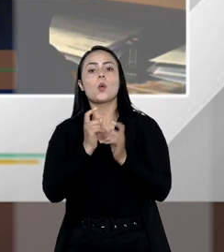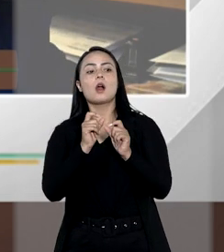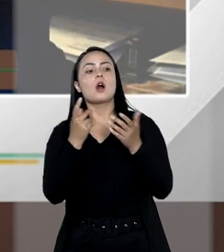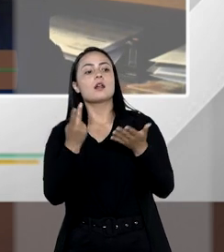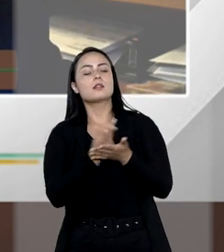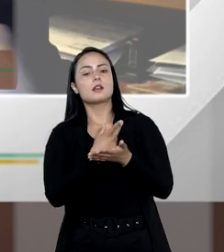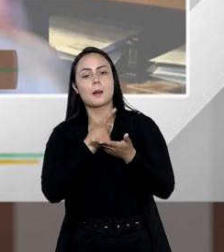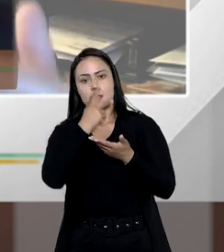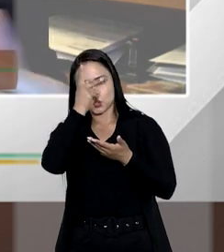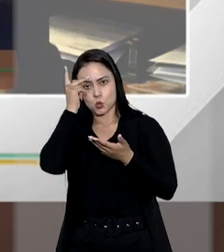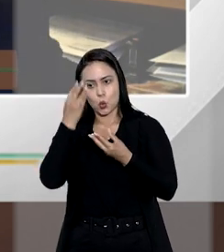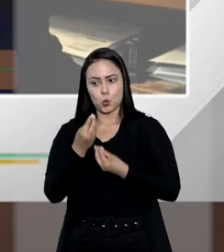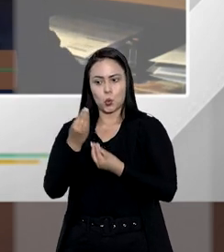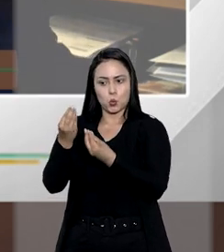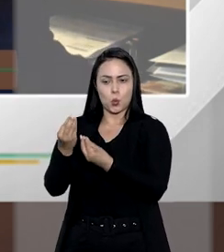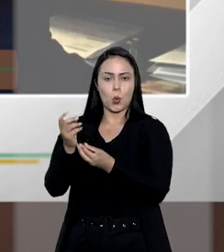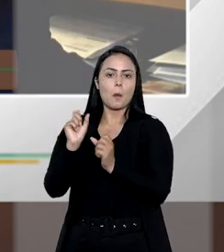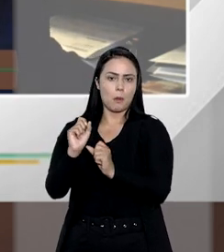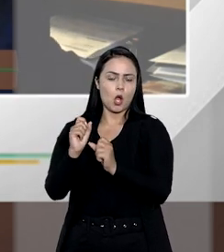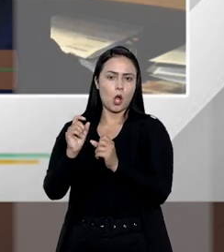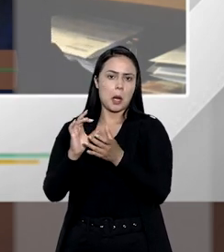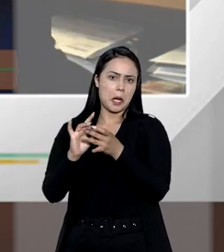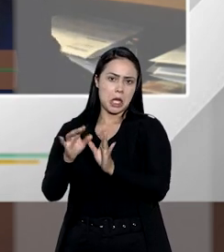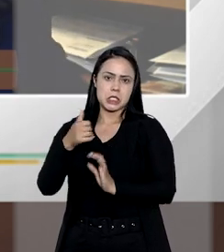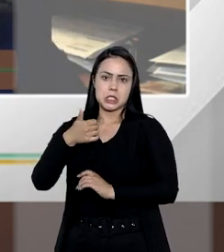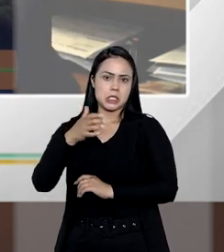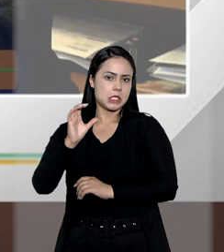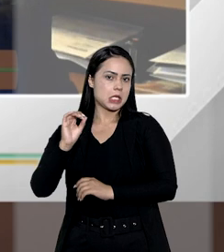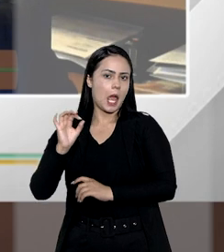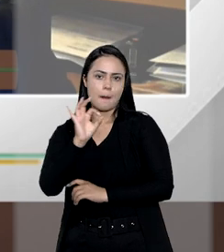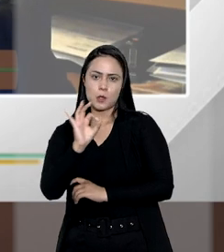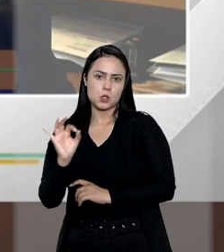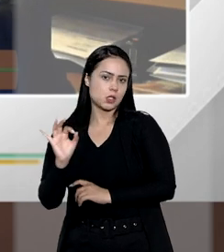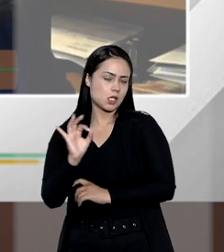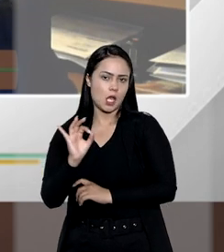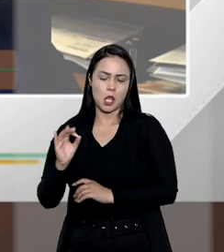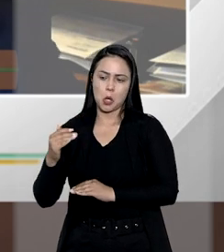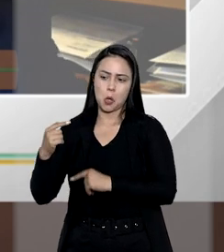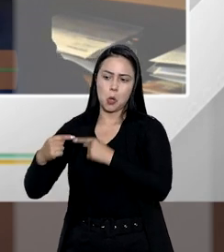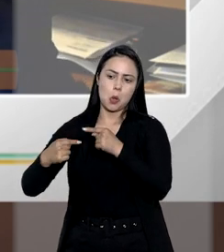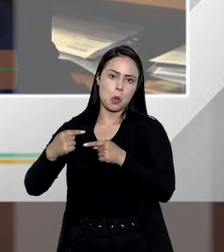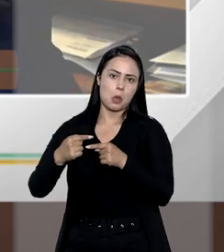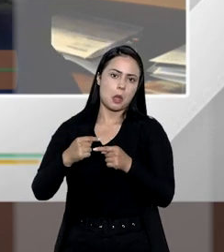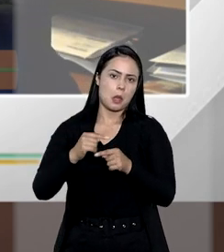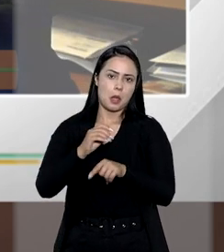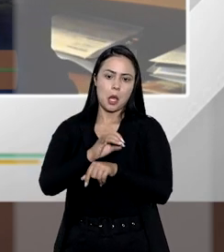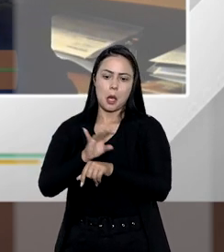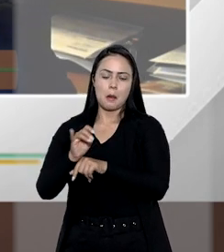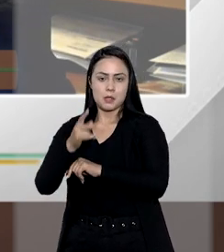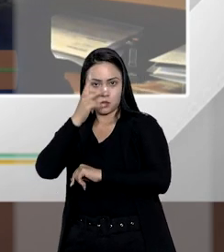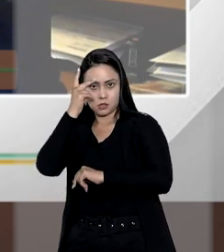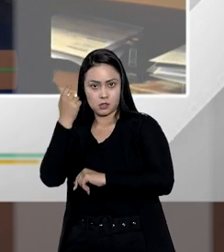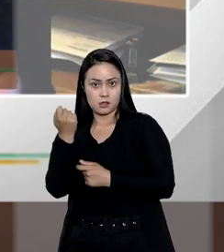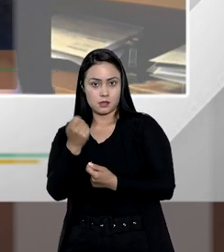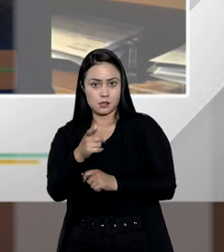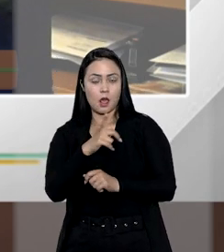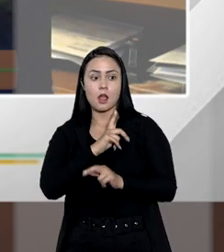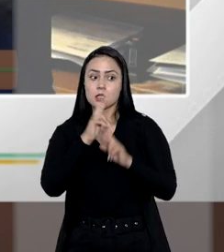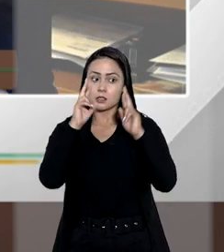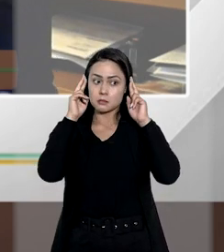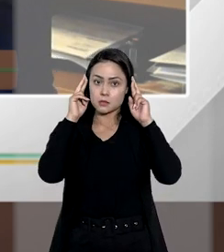ele faz? O doador pode até dispor de 100% dos seus bens para os seus herdeiros necessários,